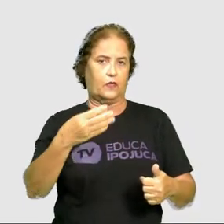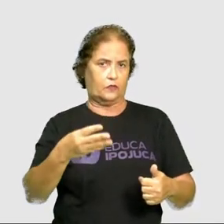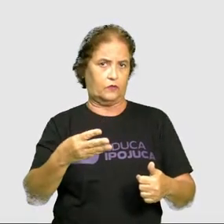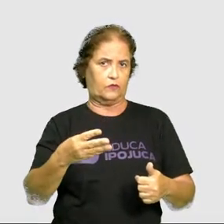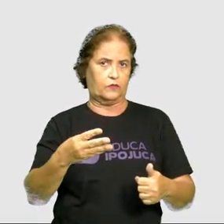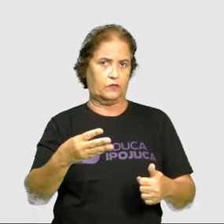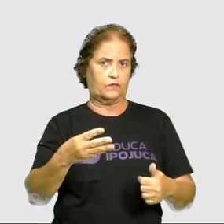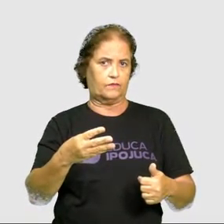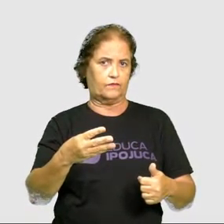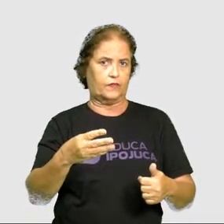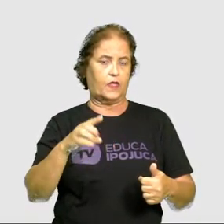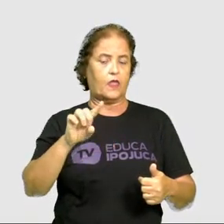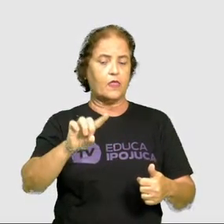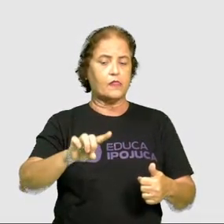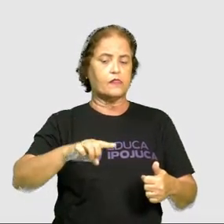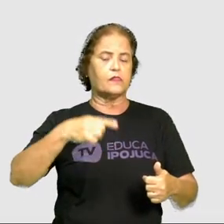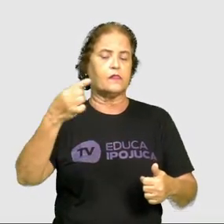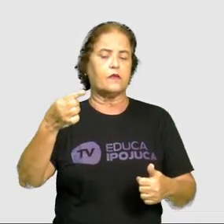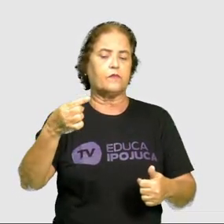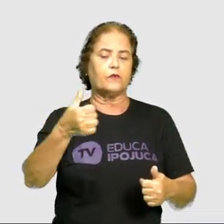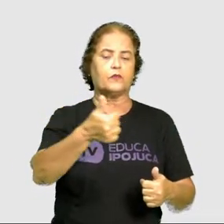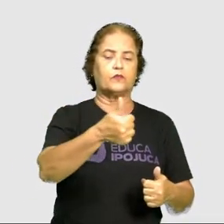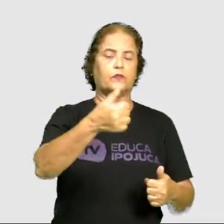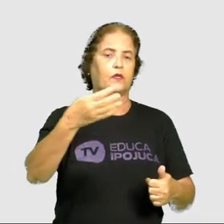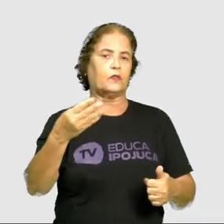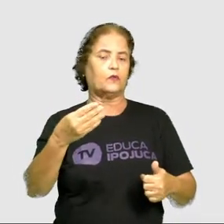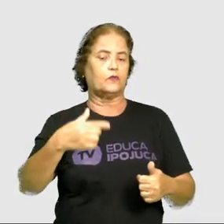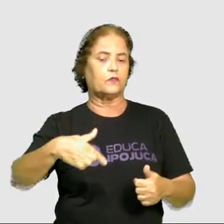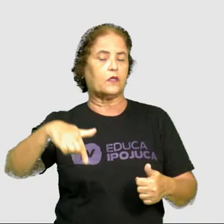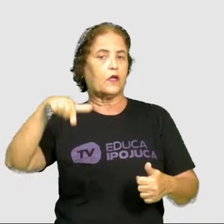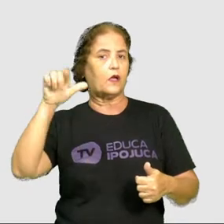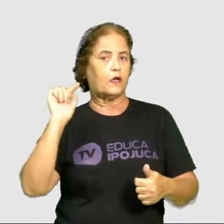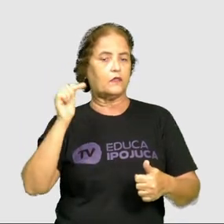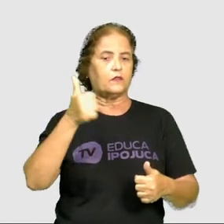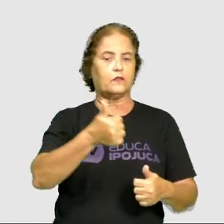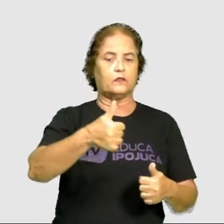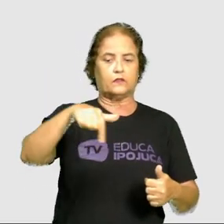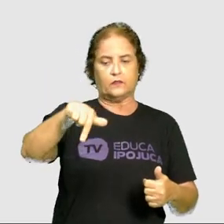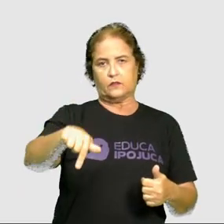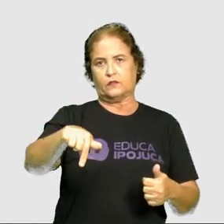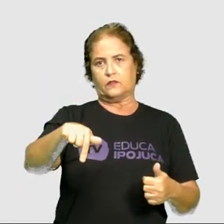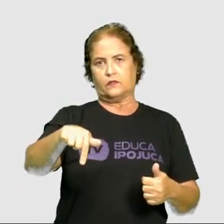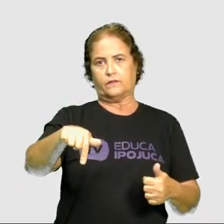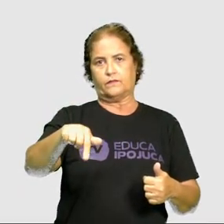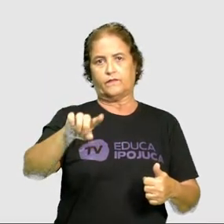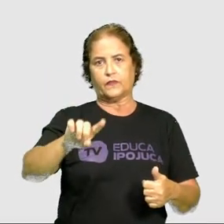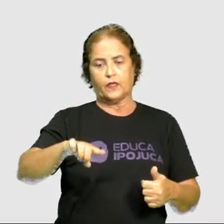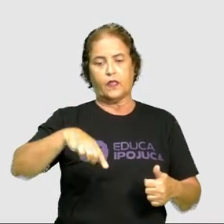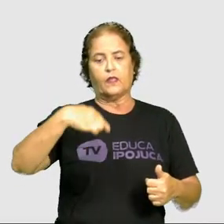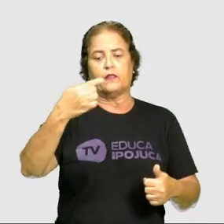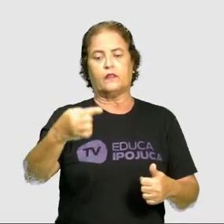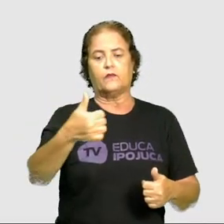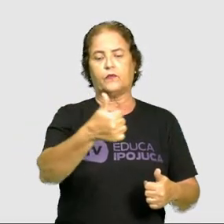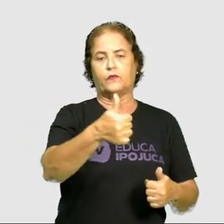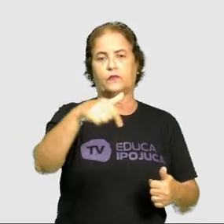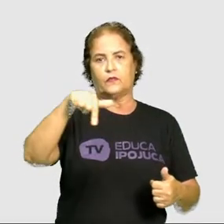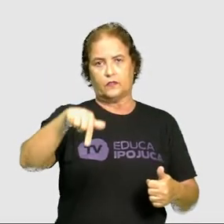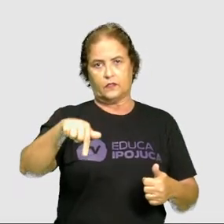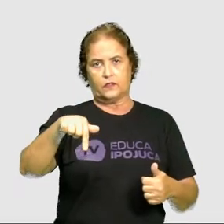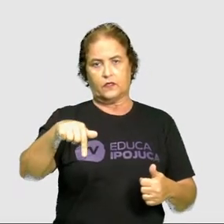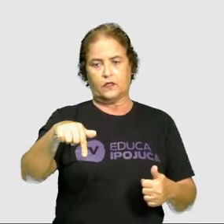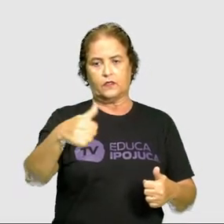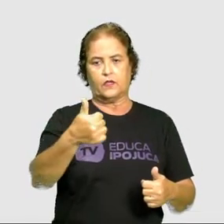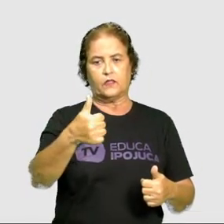eu tenho depois do 14 e antes do 17. Depois do 17 e assim fecho com 19 e